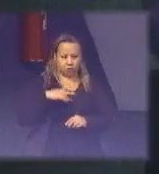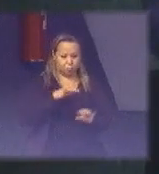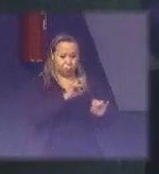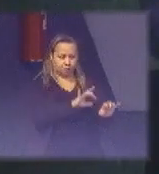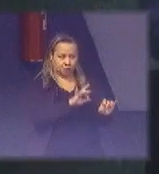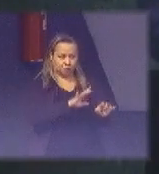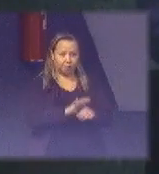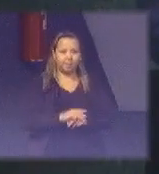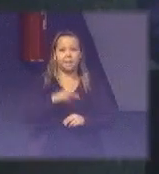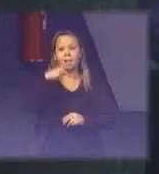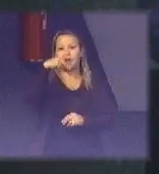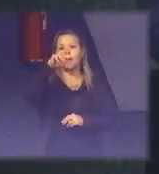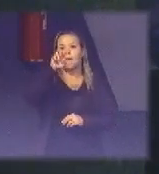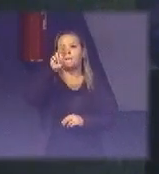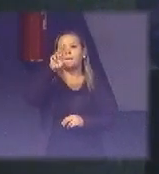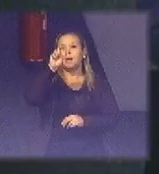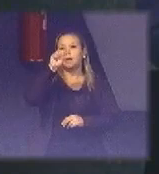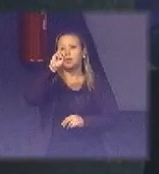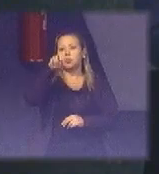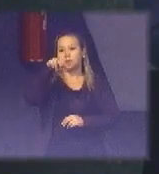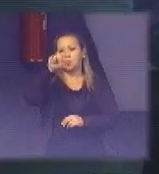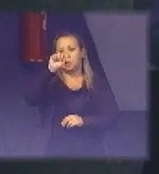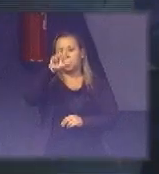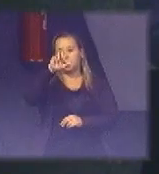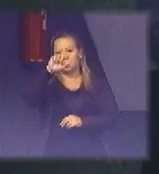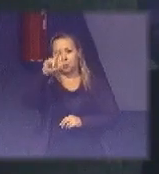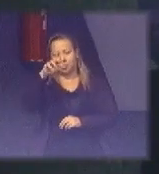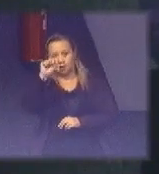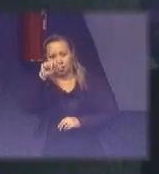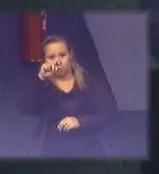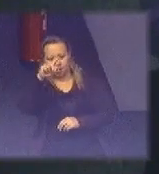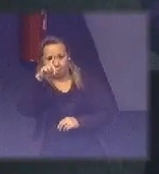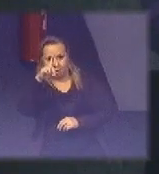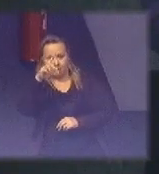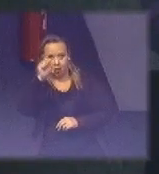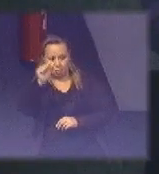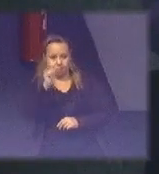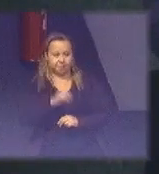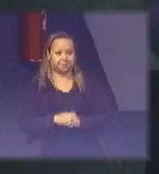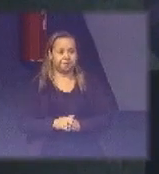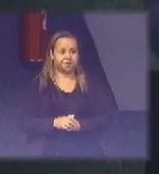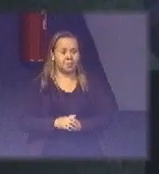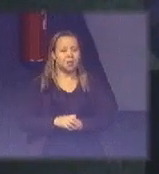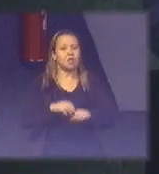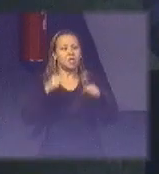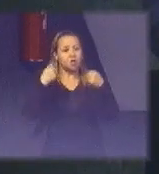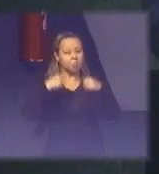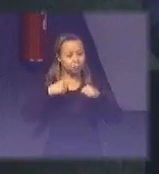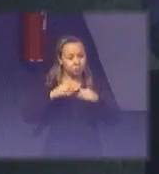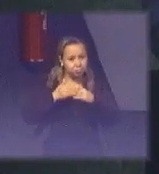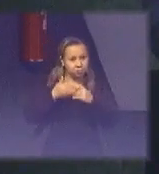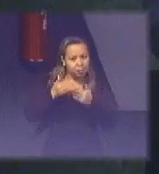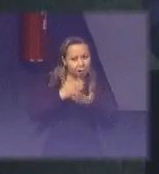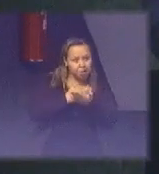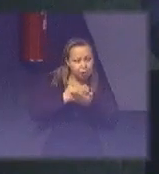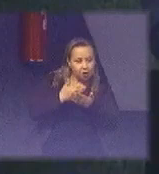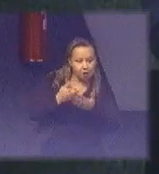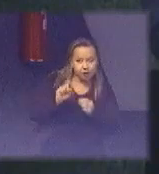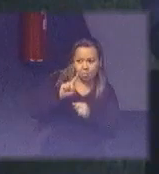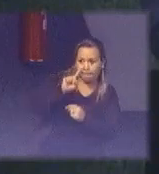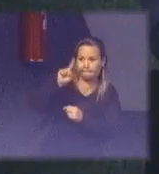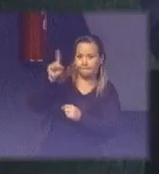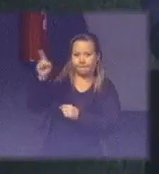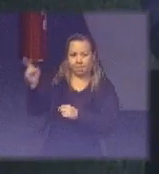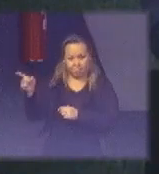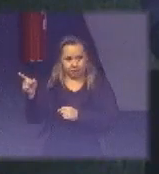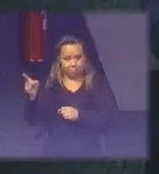lá tirar todas as medidas, é um conjunto de medidas, de formações, para, a partir daí, mandar para a empresa, e a